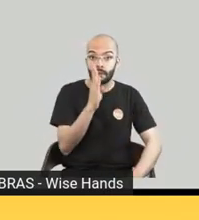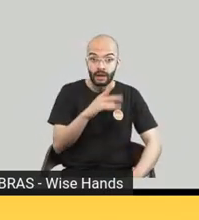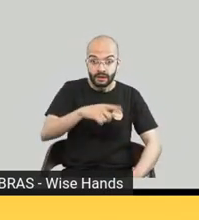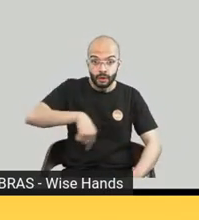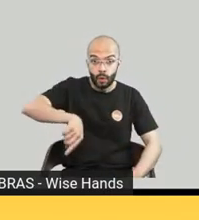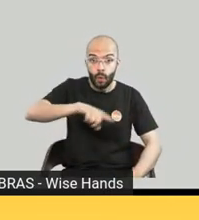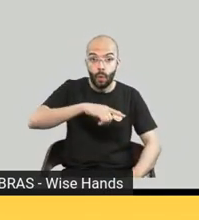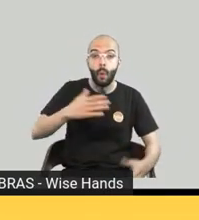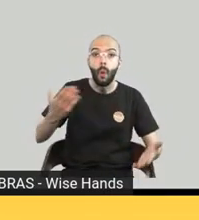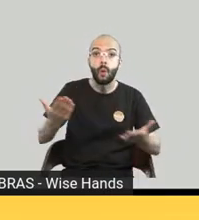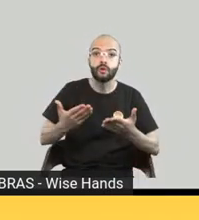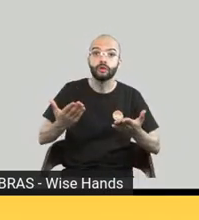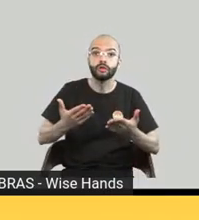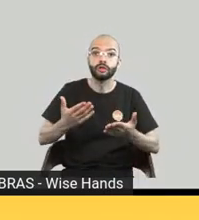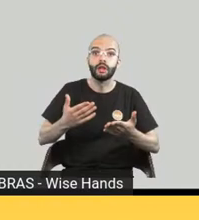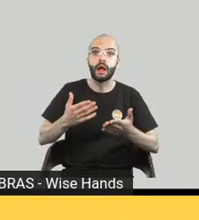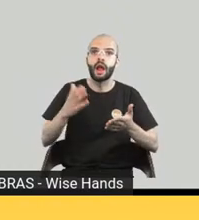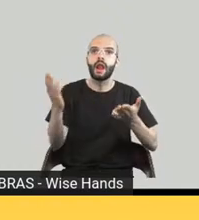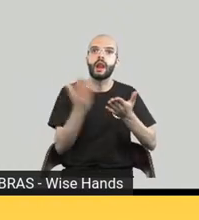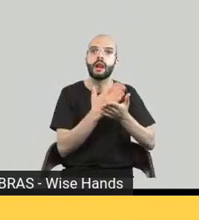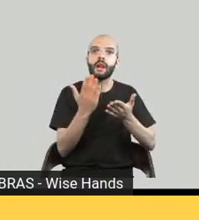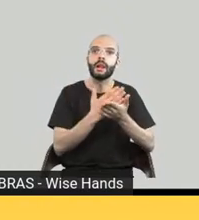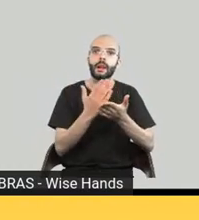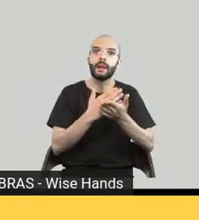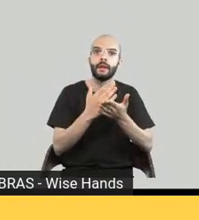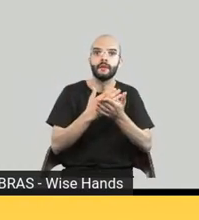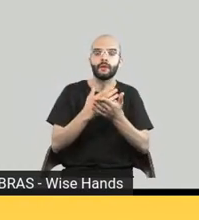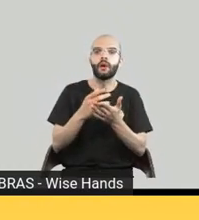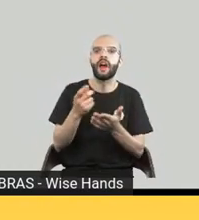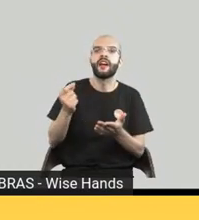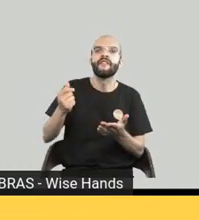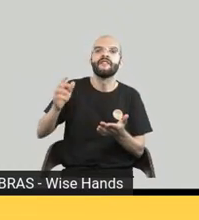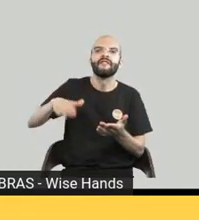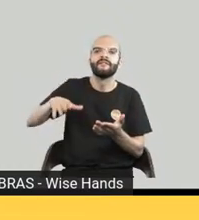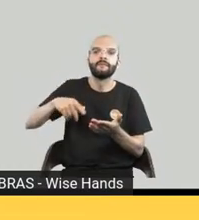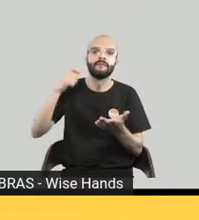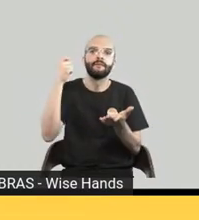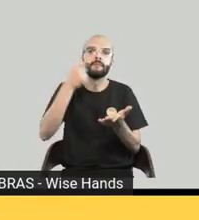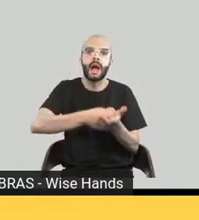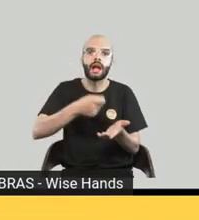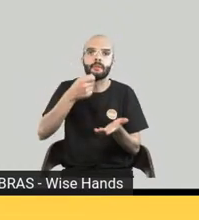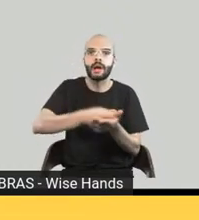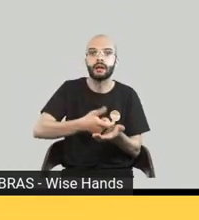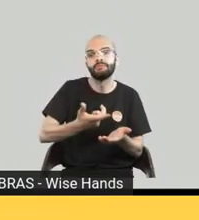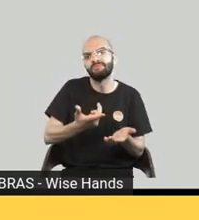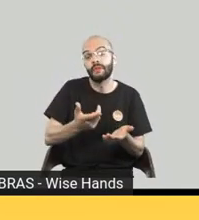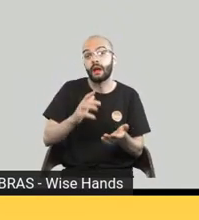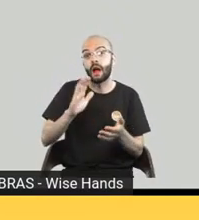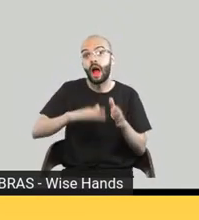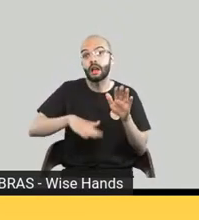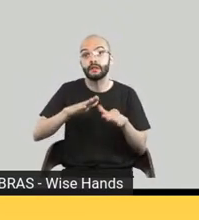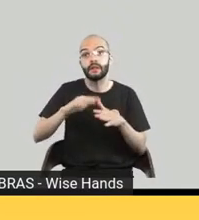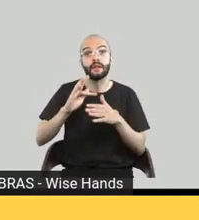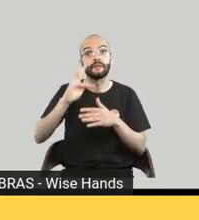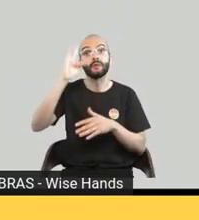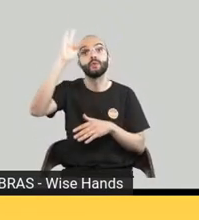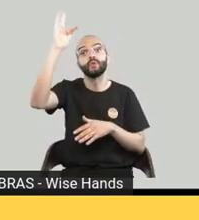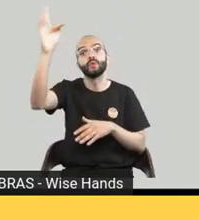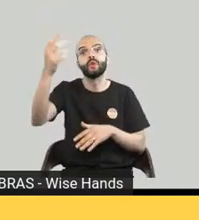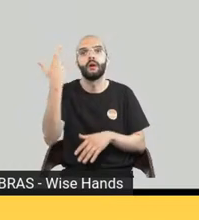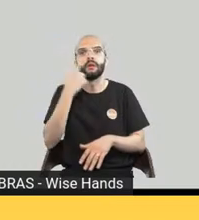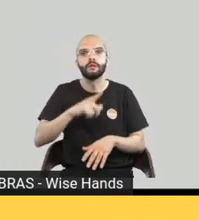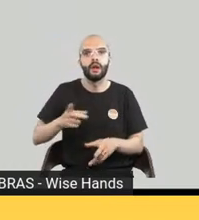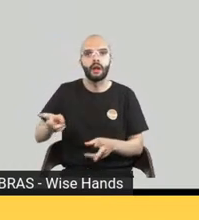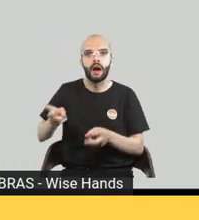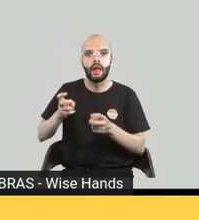se paguem a curto ou médio prazo na companhia a gente encara isso como investimento para o futuro a gente quer que quando o